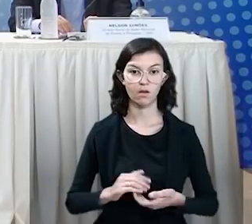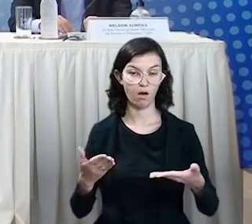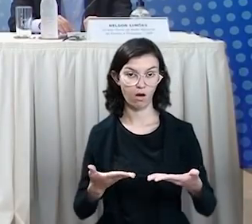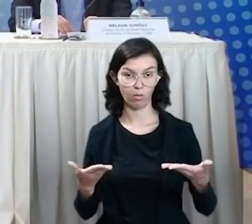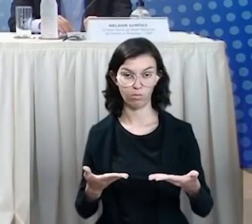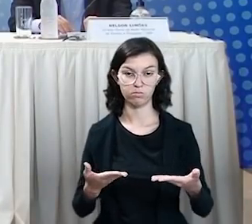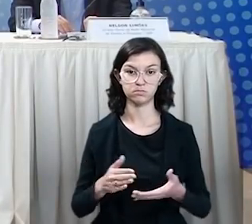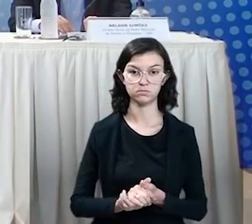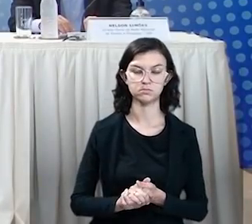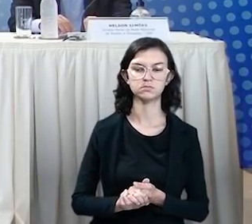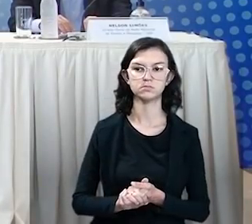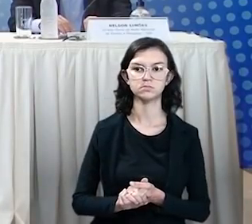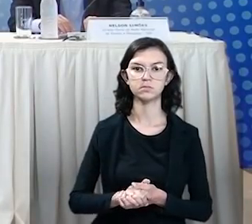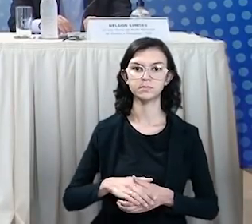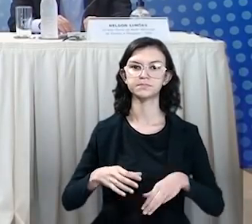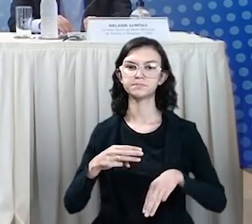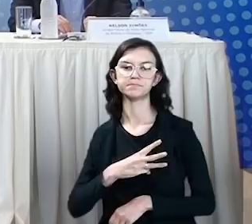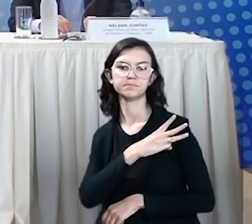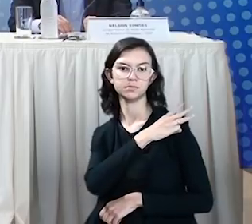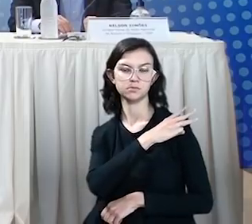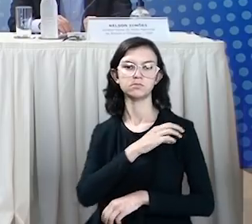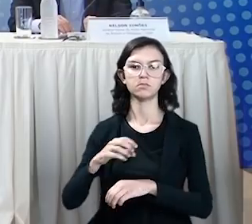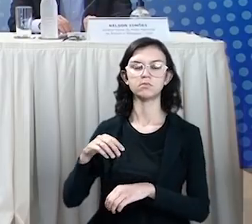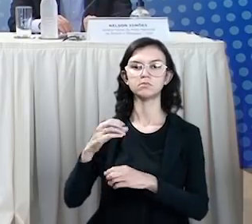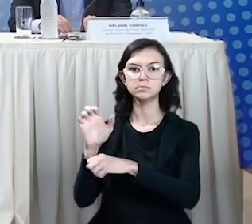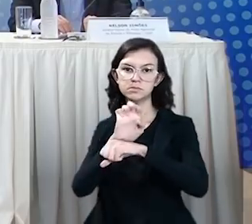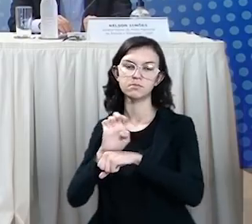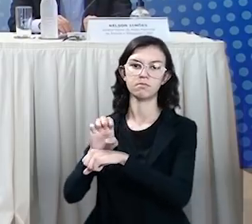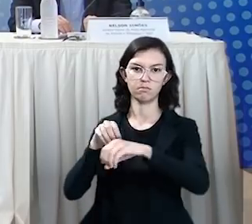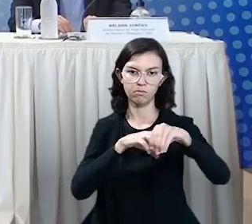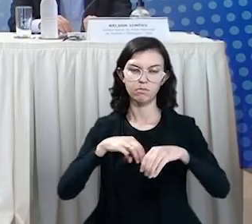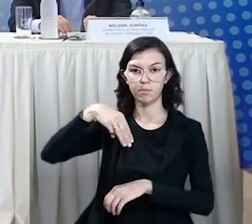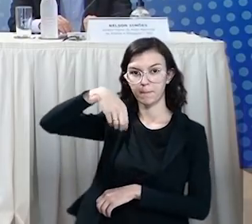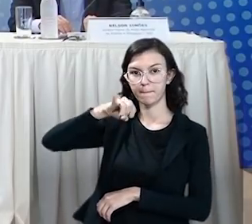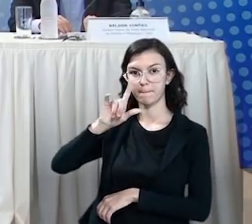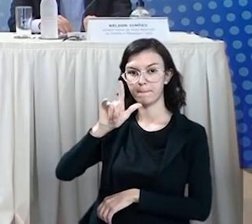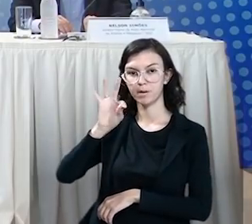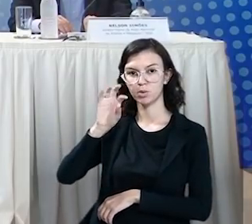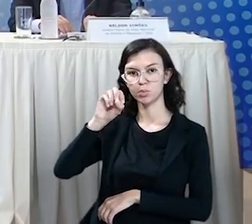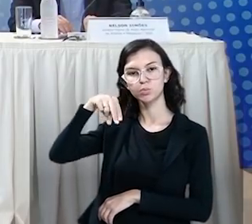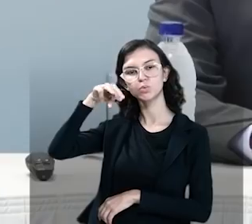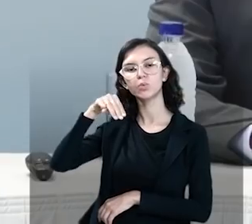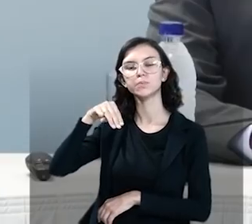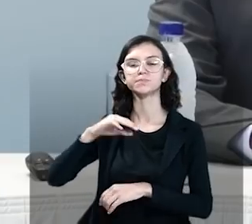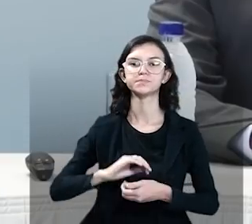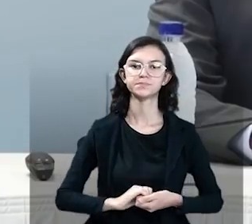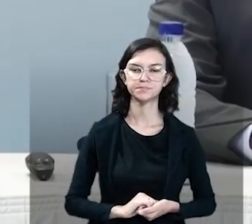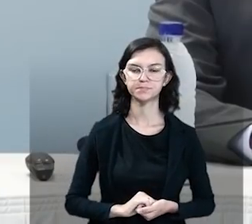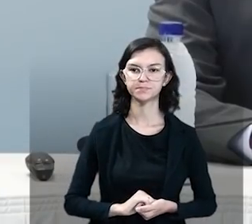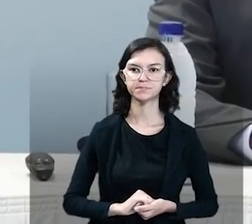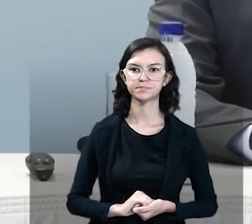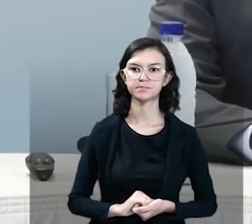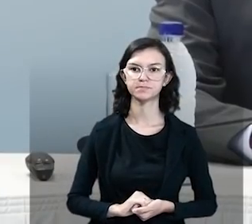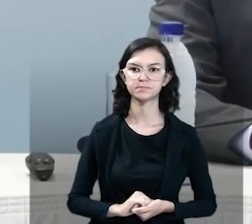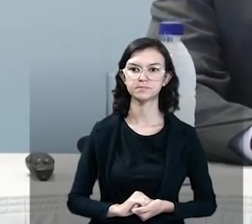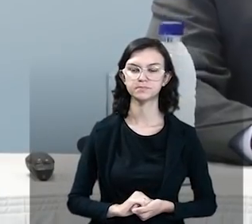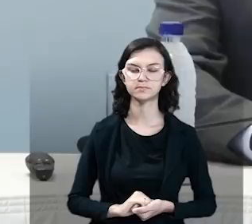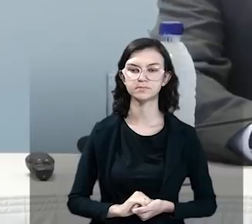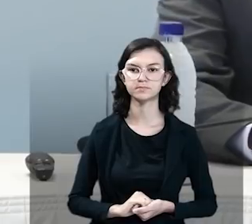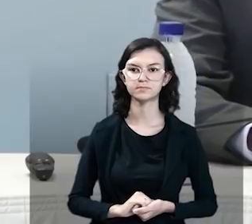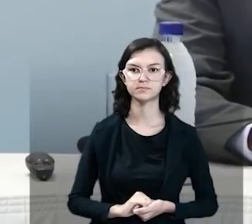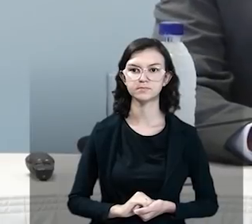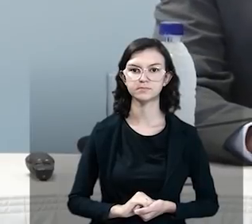Ouviremos agora o pronunciamento do Ministro de Estado da Educação, Milton Ribeiro. Eu quero, nesse momento,